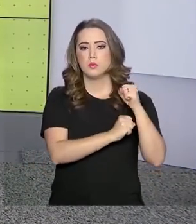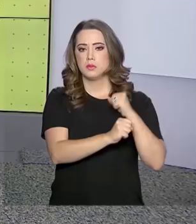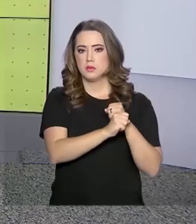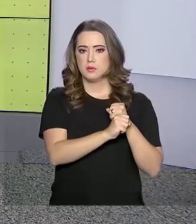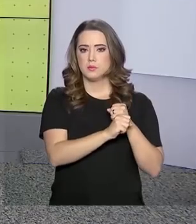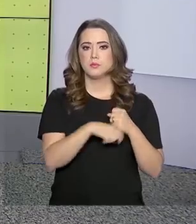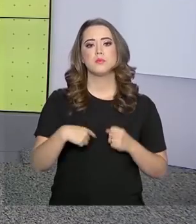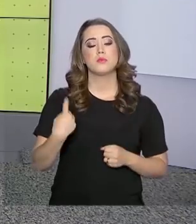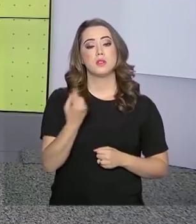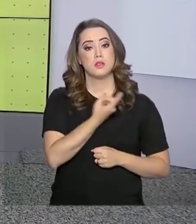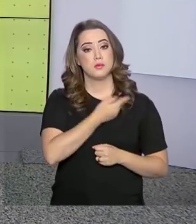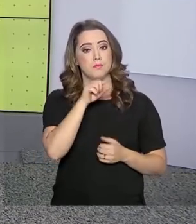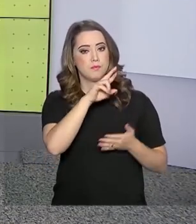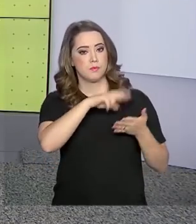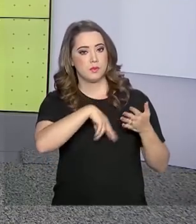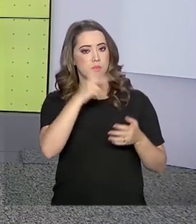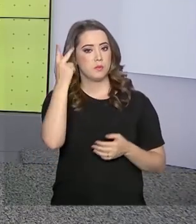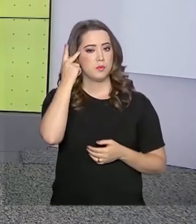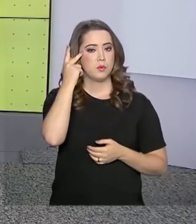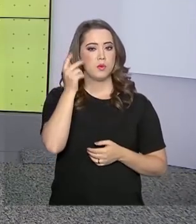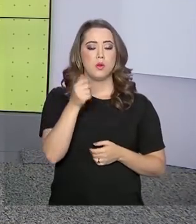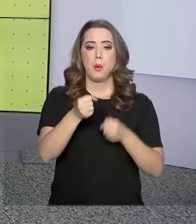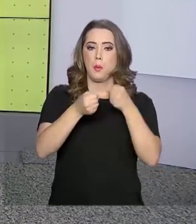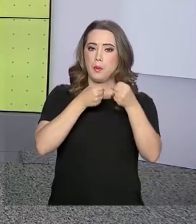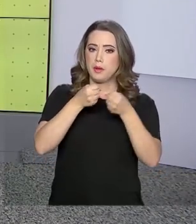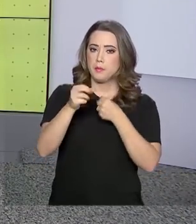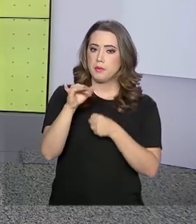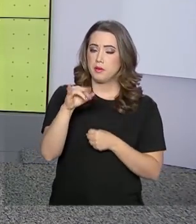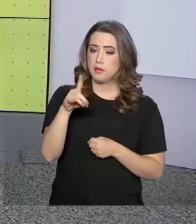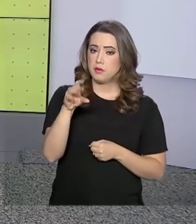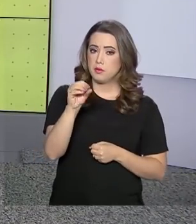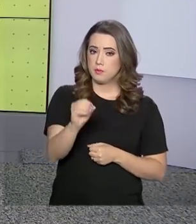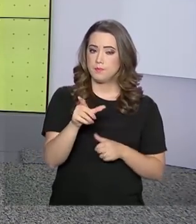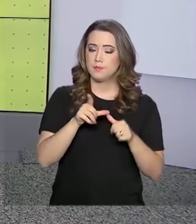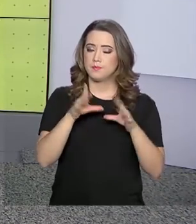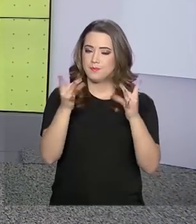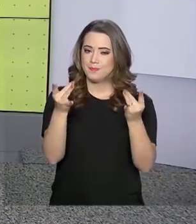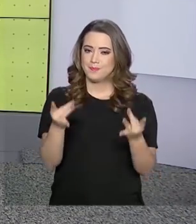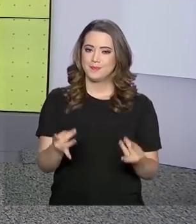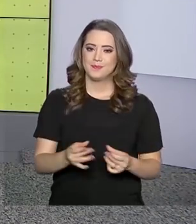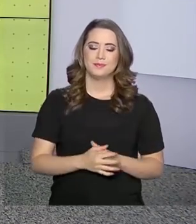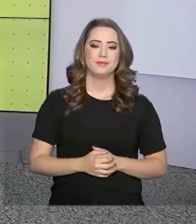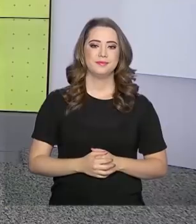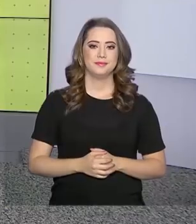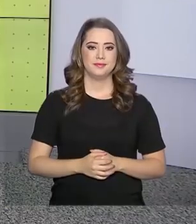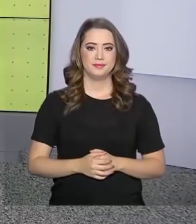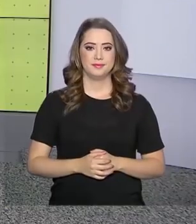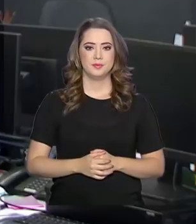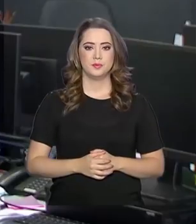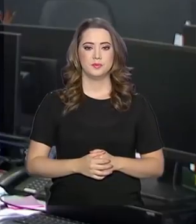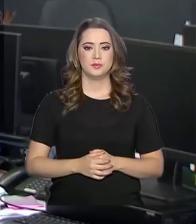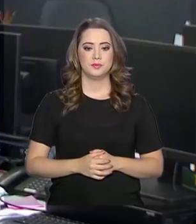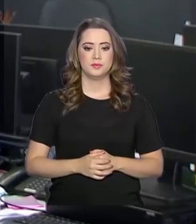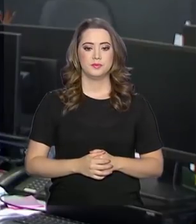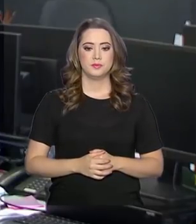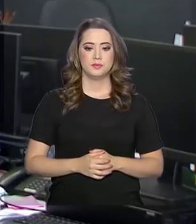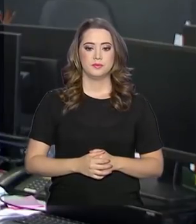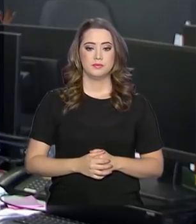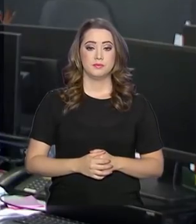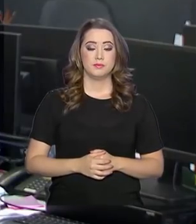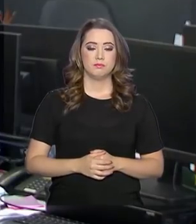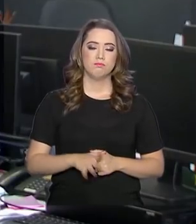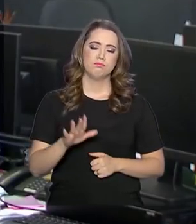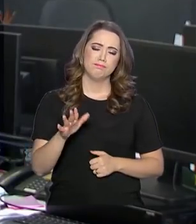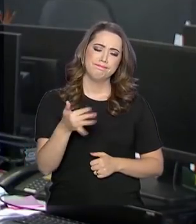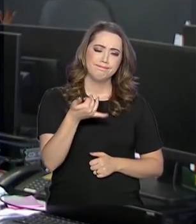no ano passado. Da nossa redação em São Paulo, o repórter Ricardo Ferraz tem mais informações. É uma